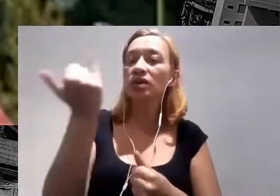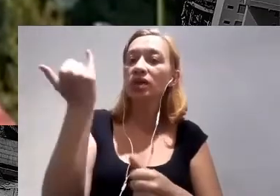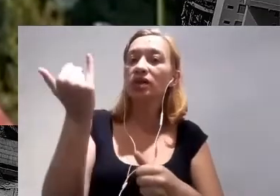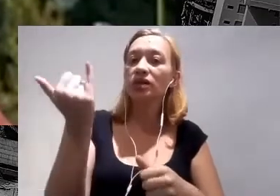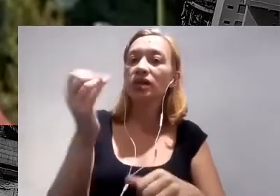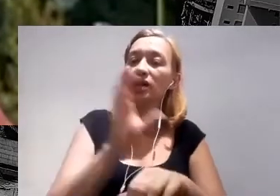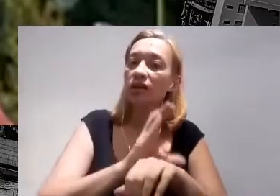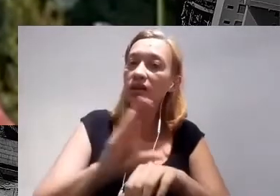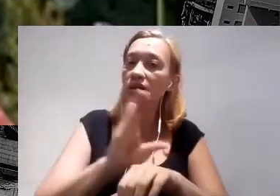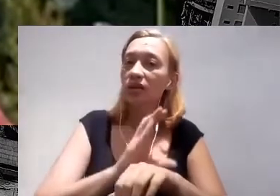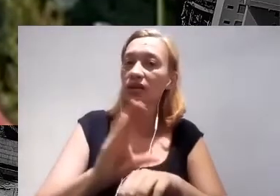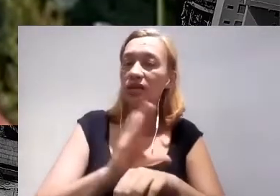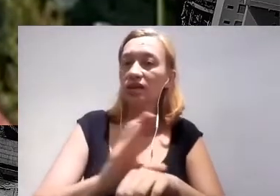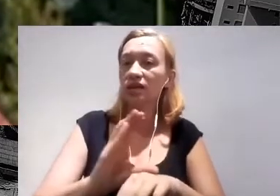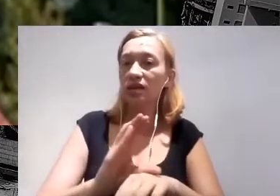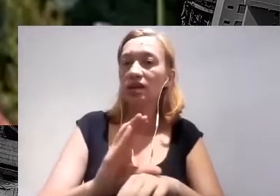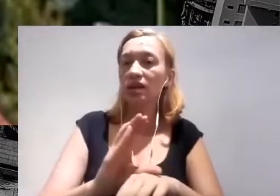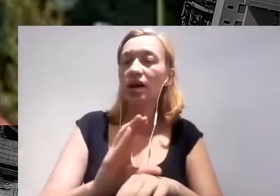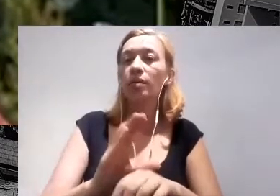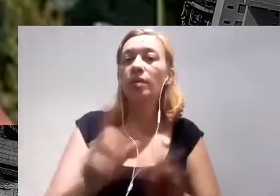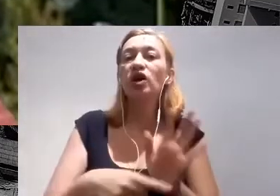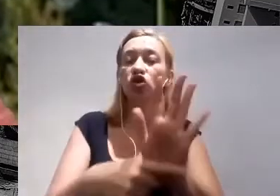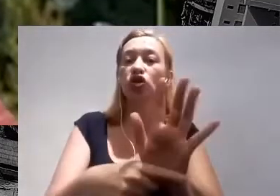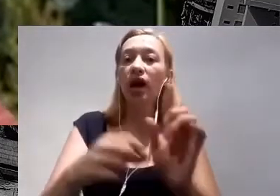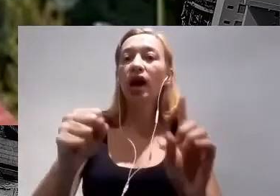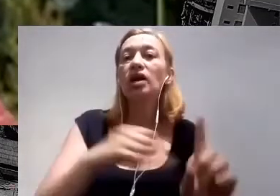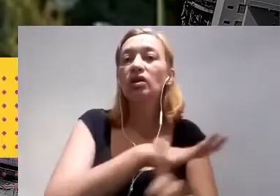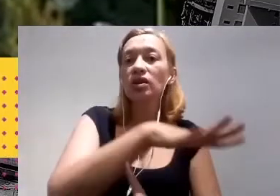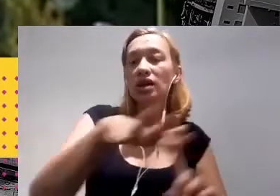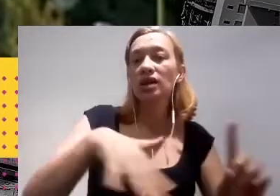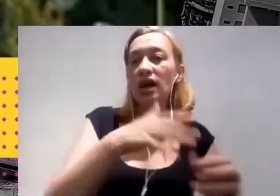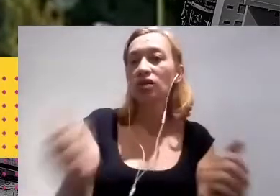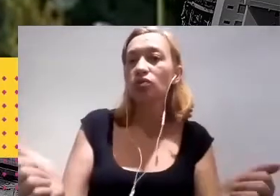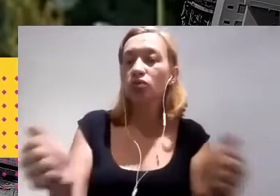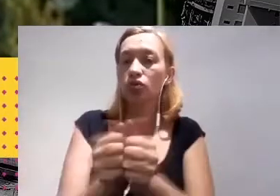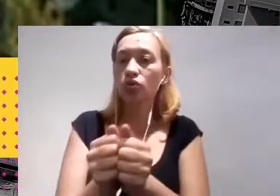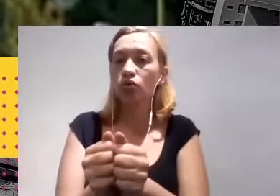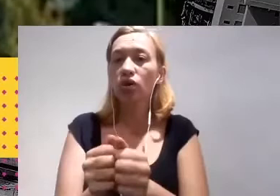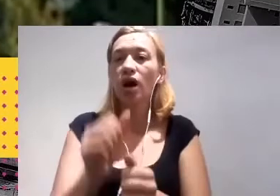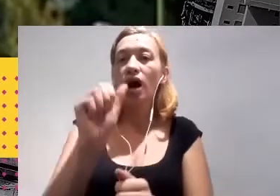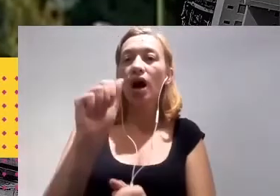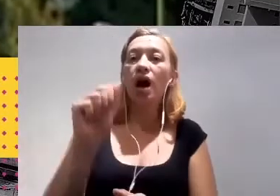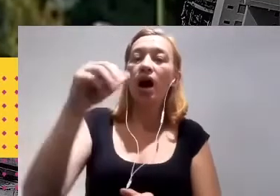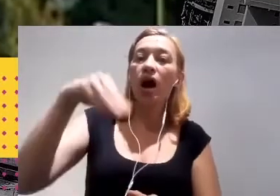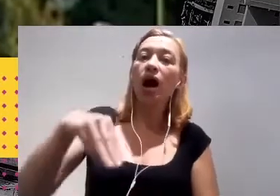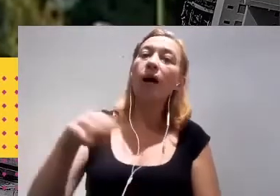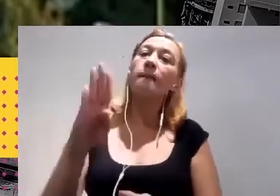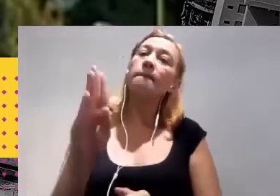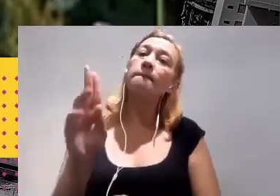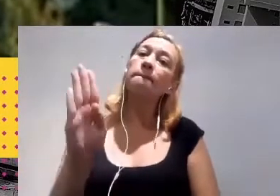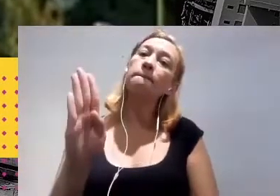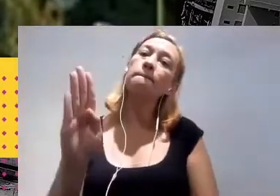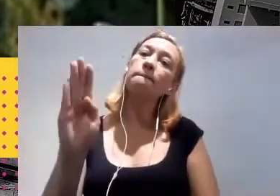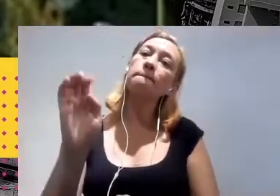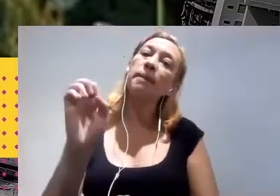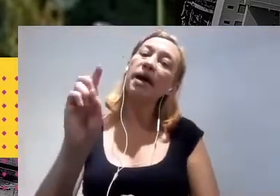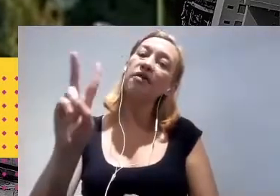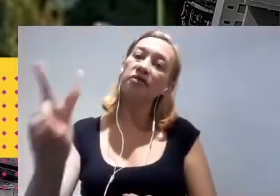por toda a sociedade no conjunto. Na Ambev, em 2018, a gente anunciou